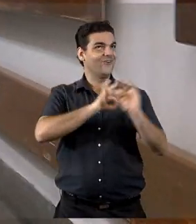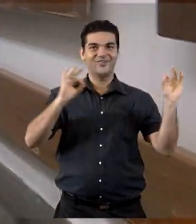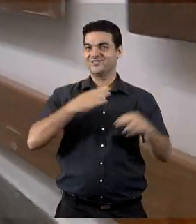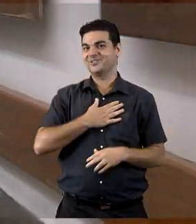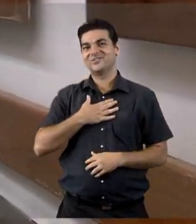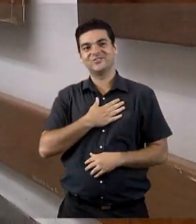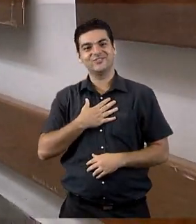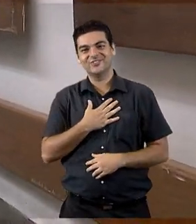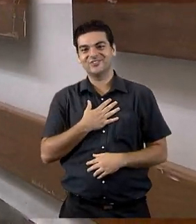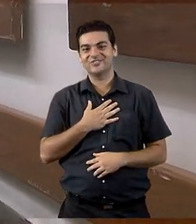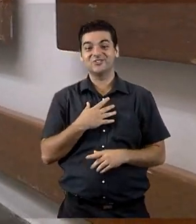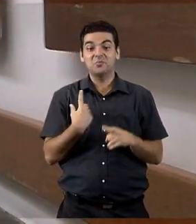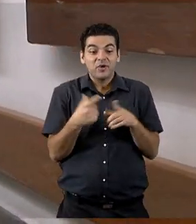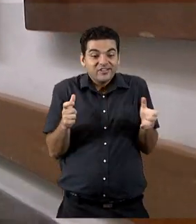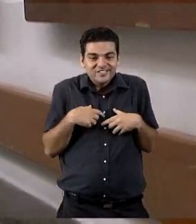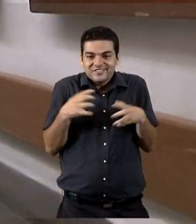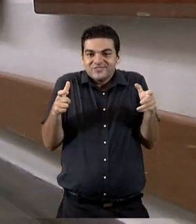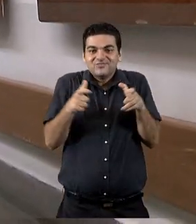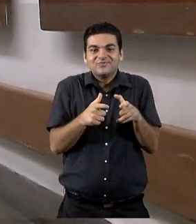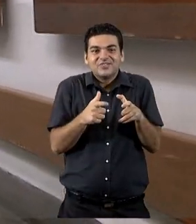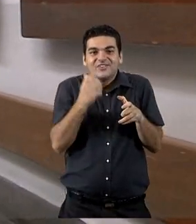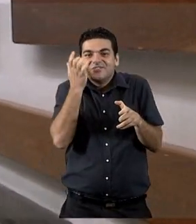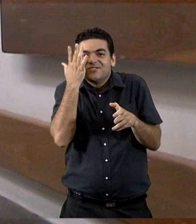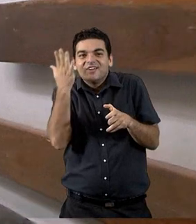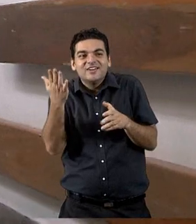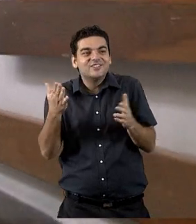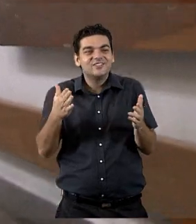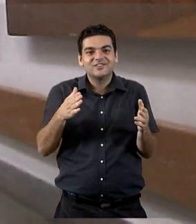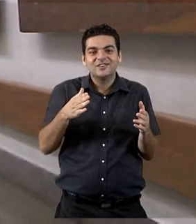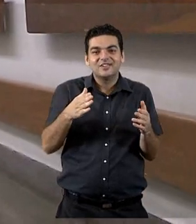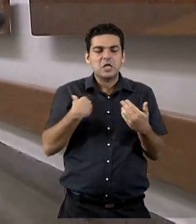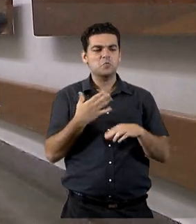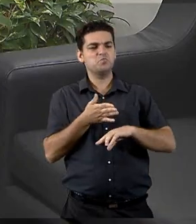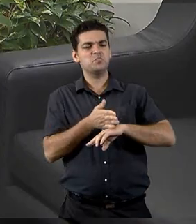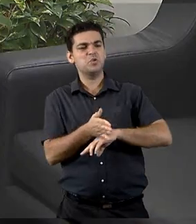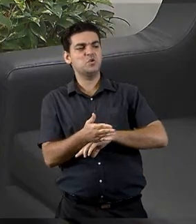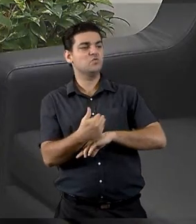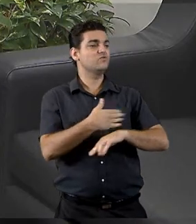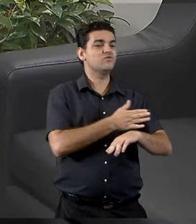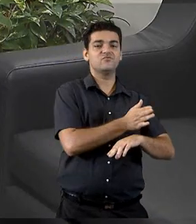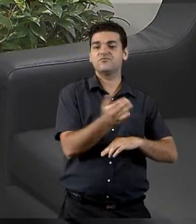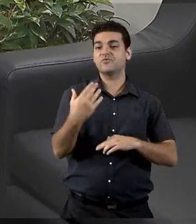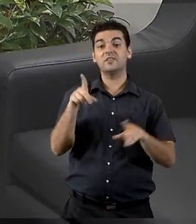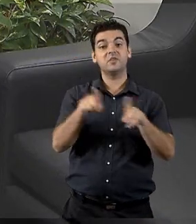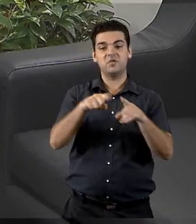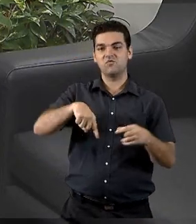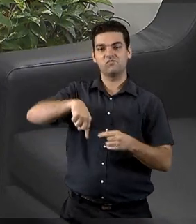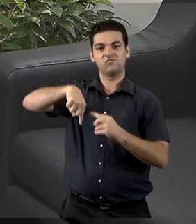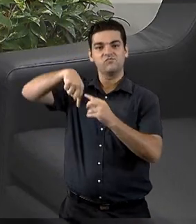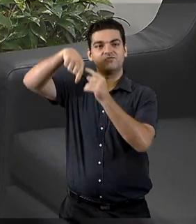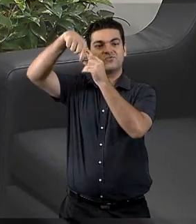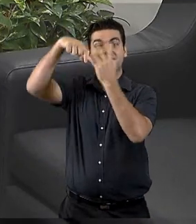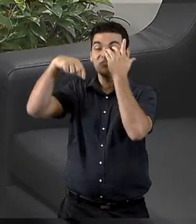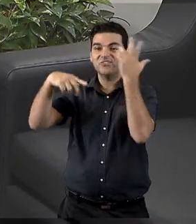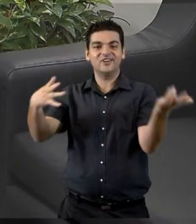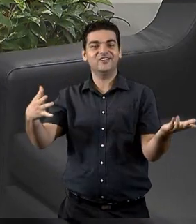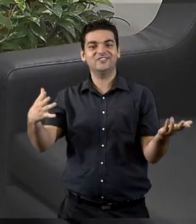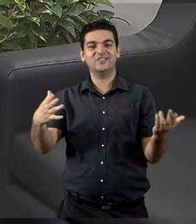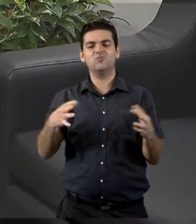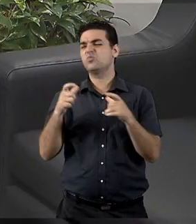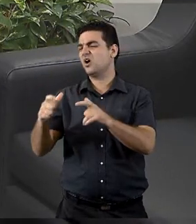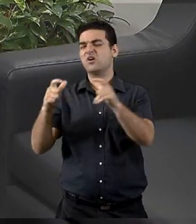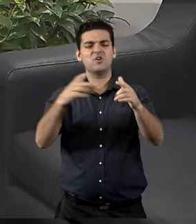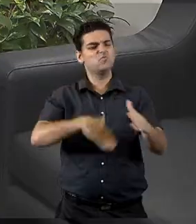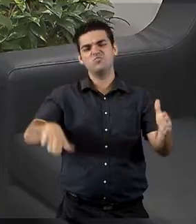ótima, porque ela é menor. Então, assim, a entrada e saída do elevador e dos locais, de uma forma geral, ela ficou